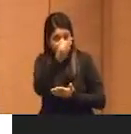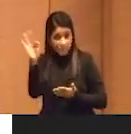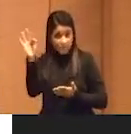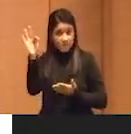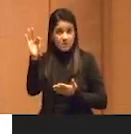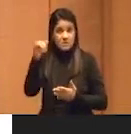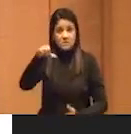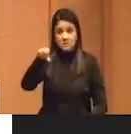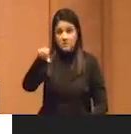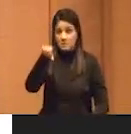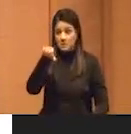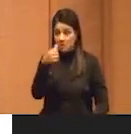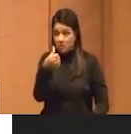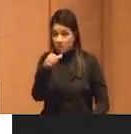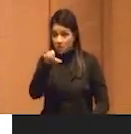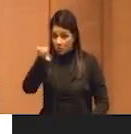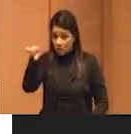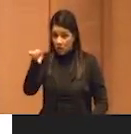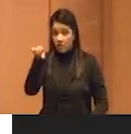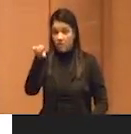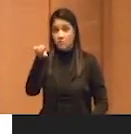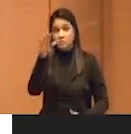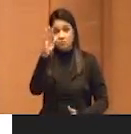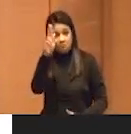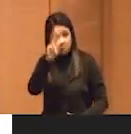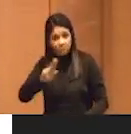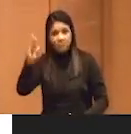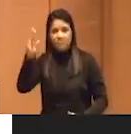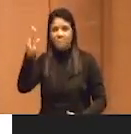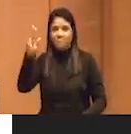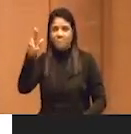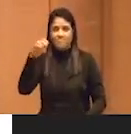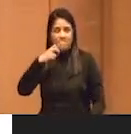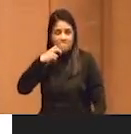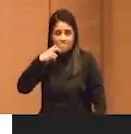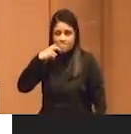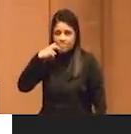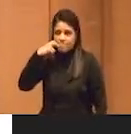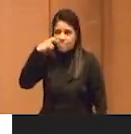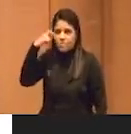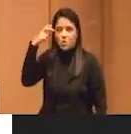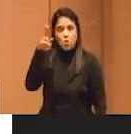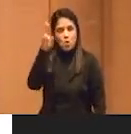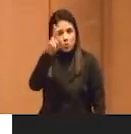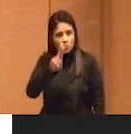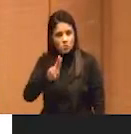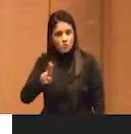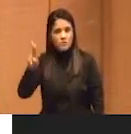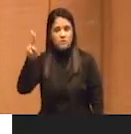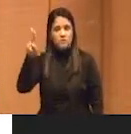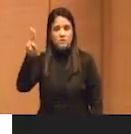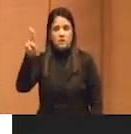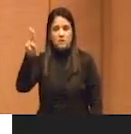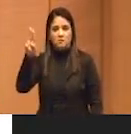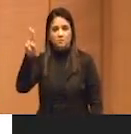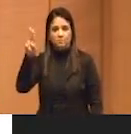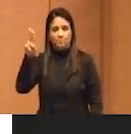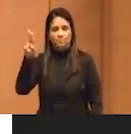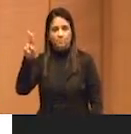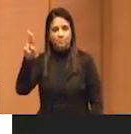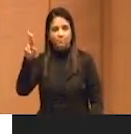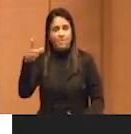federais de ensino superior é crucial e é uma vergonha essas universidades terem aderido